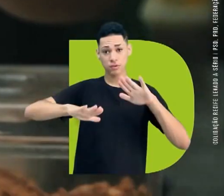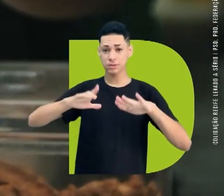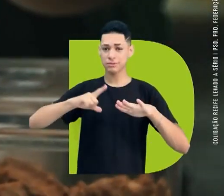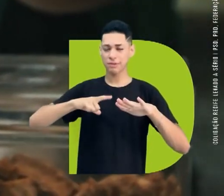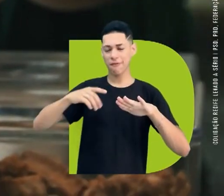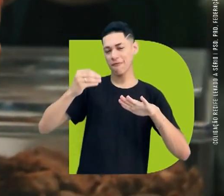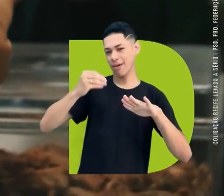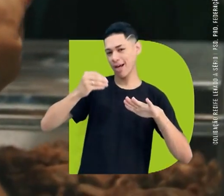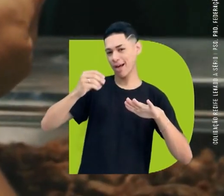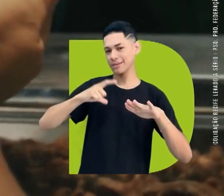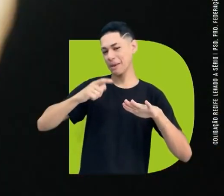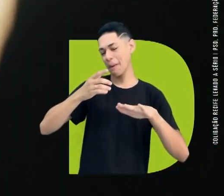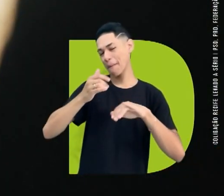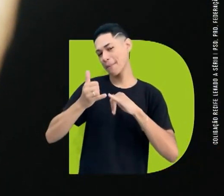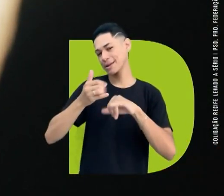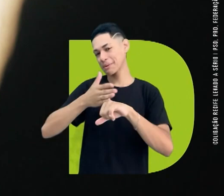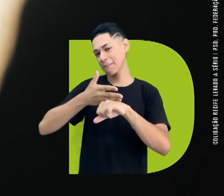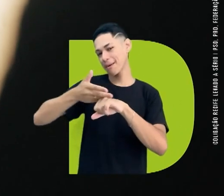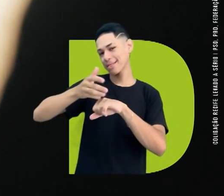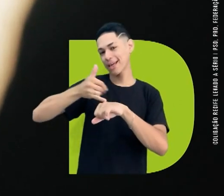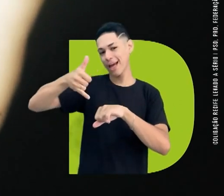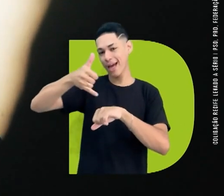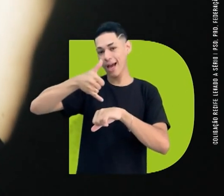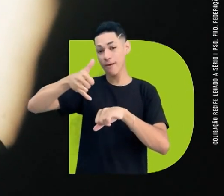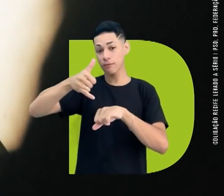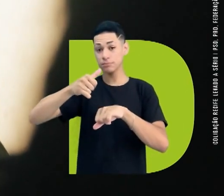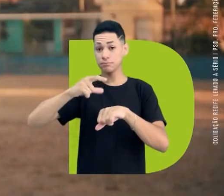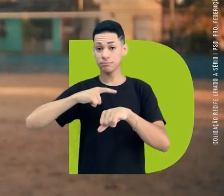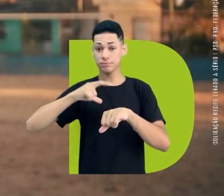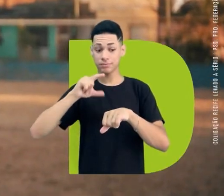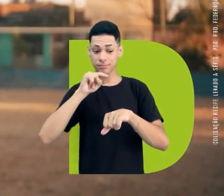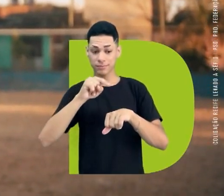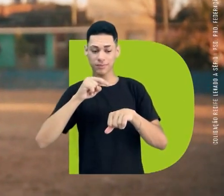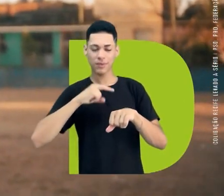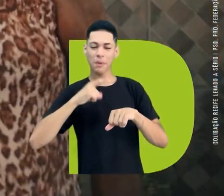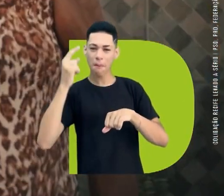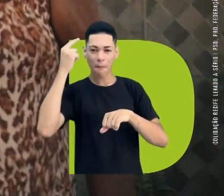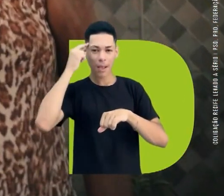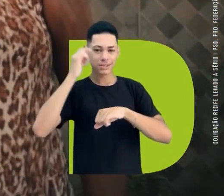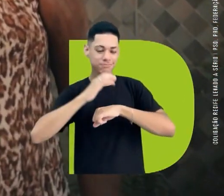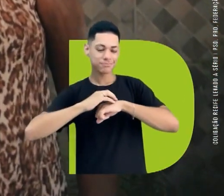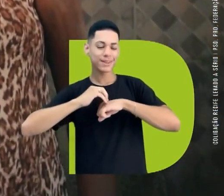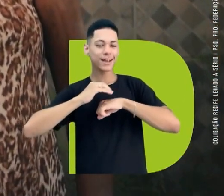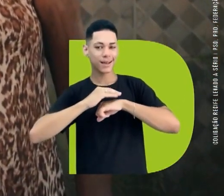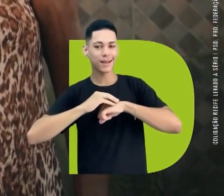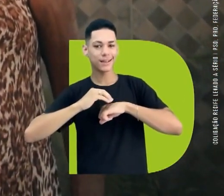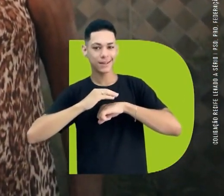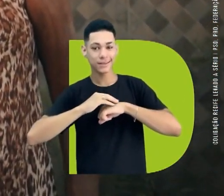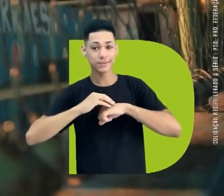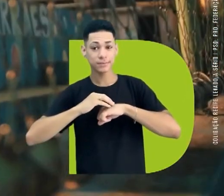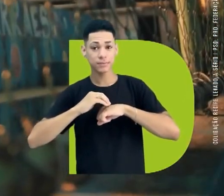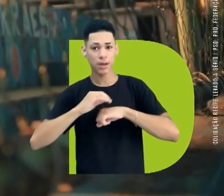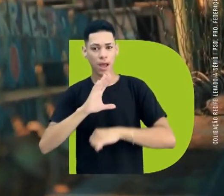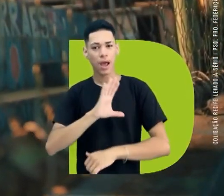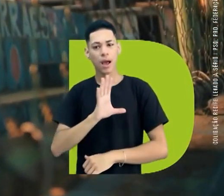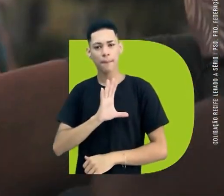tem vezes que é até mole, feito manteiga de garrafa, pense num bicho acolhedor,